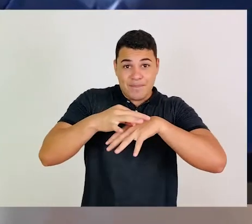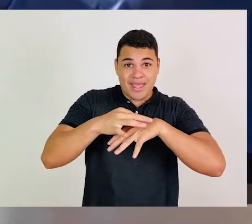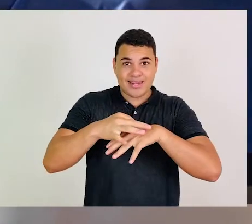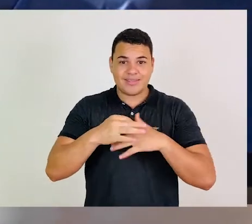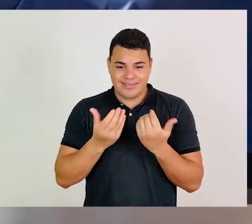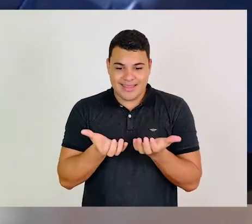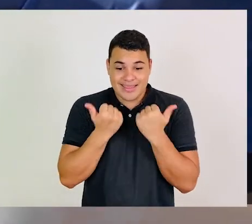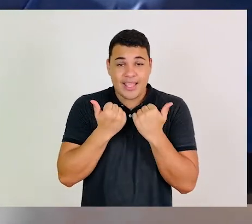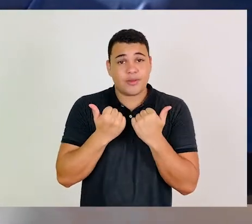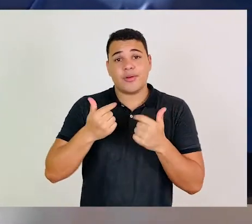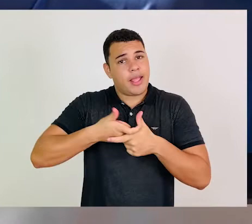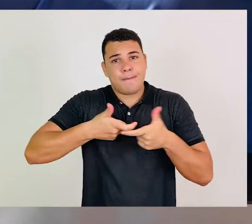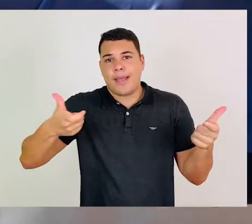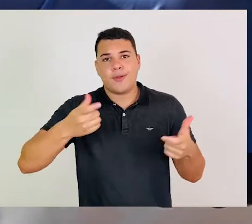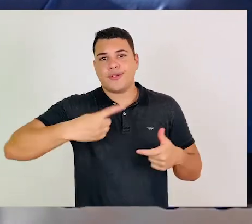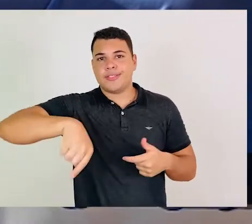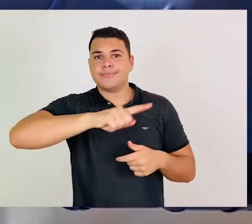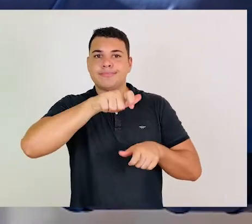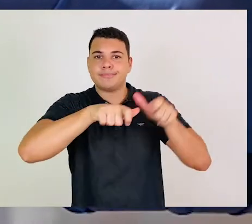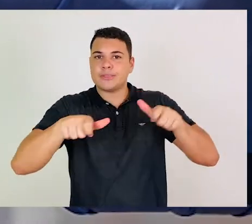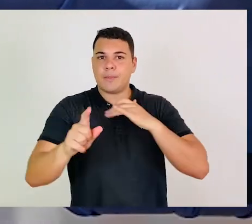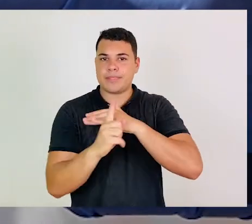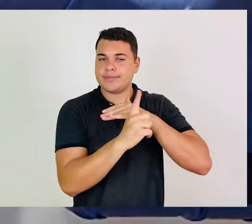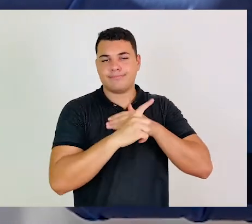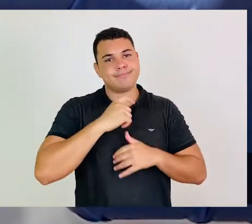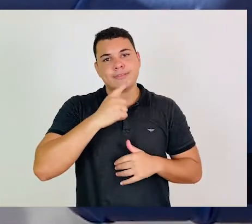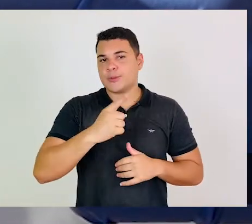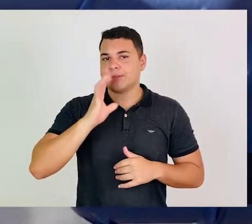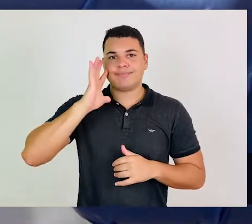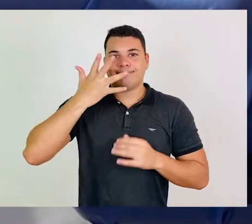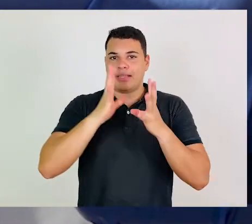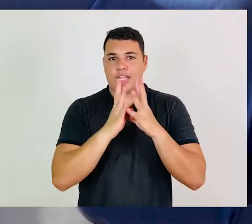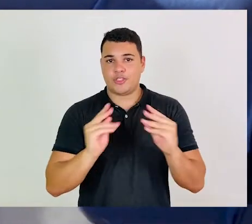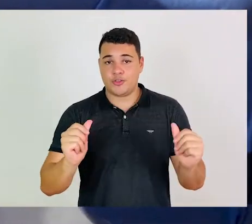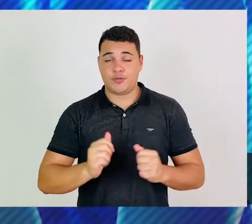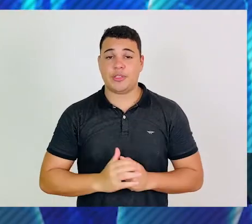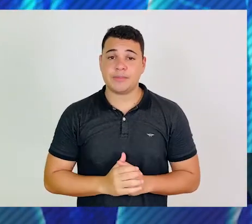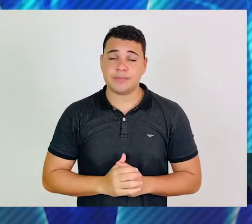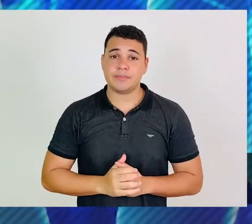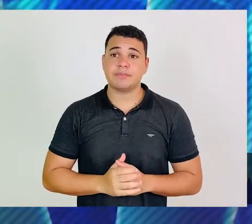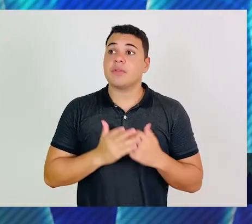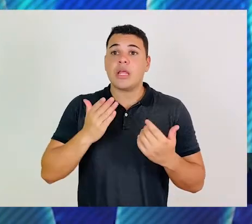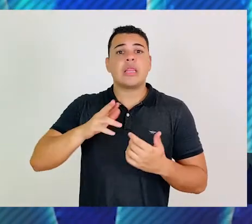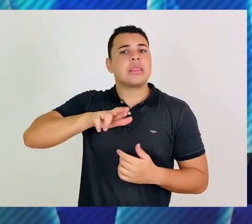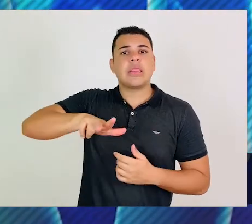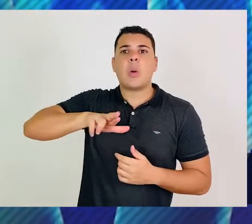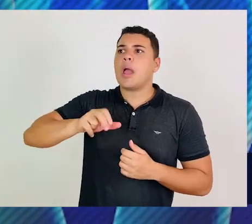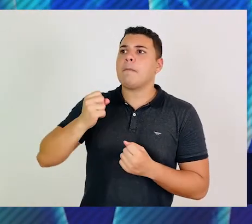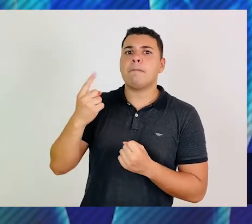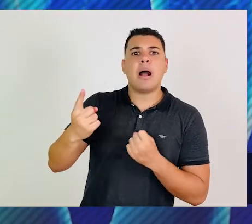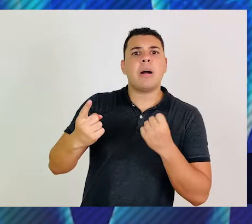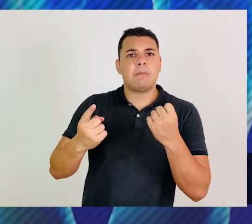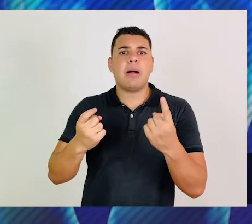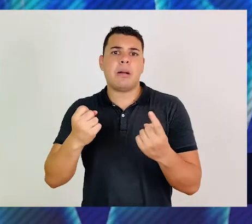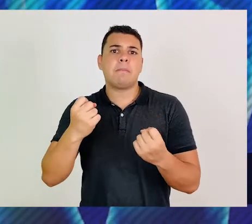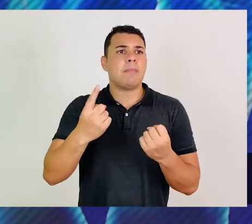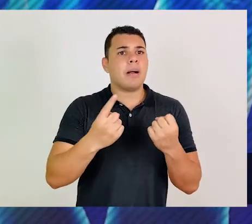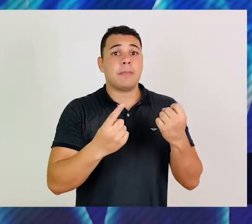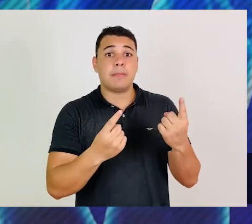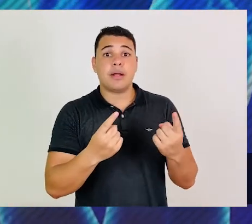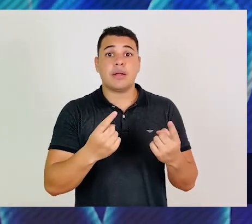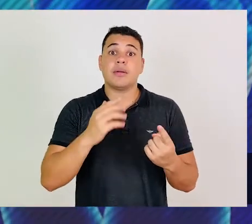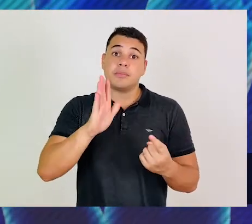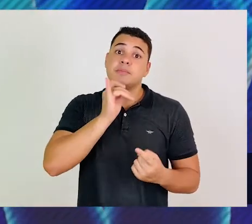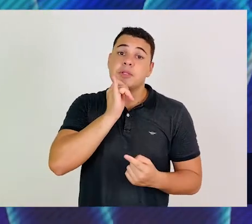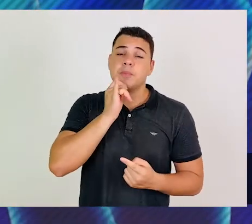acaba destruindo o tecido da tireoide e isso acaba sendo irreversível na maioria dos pacientes.